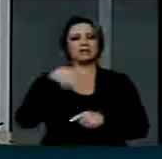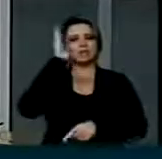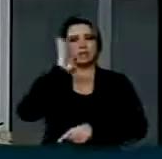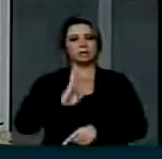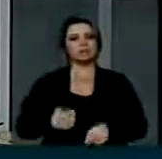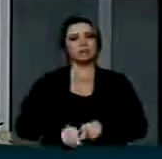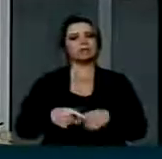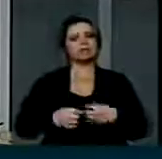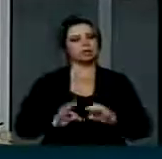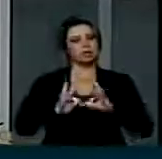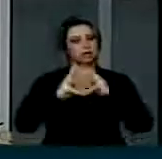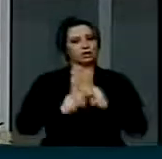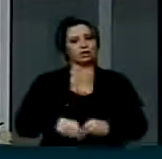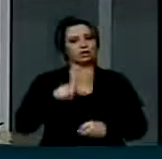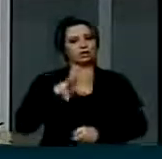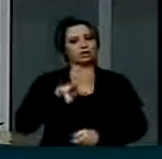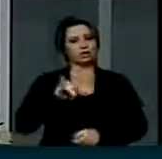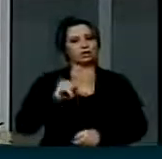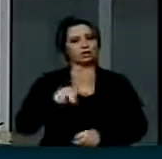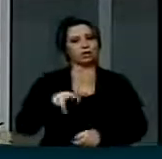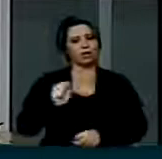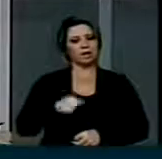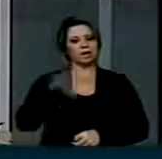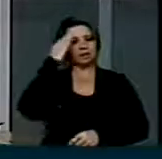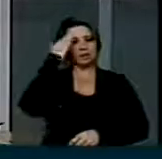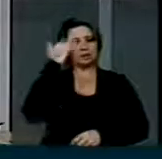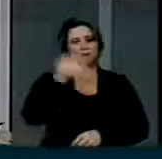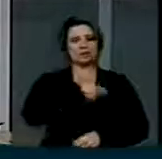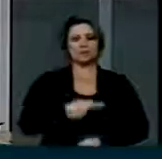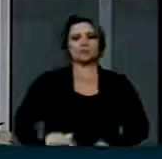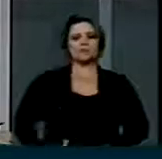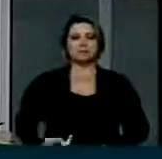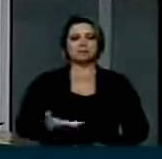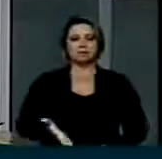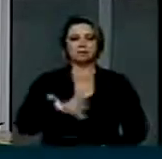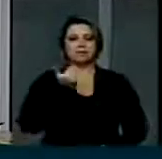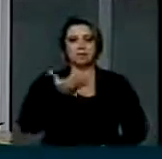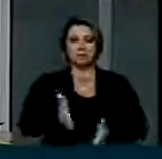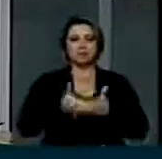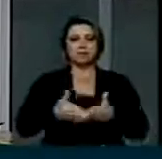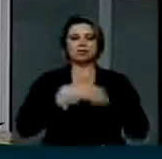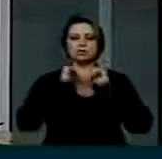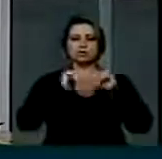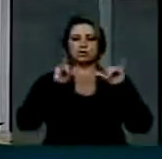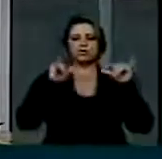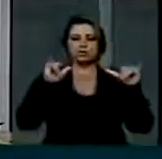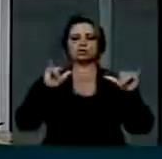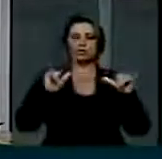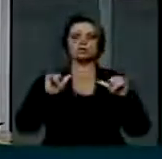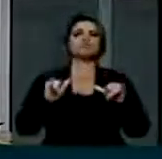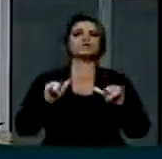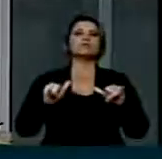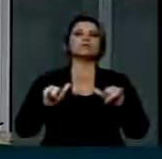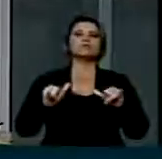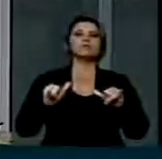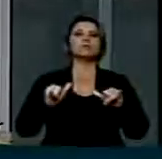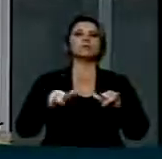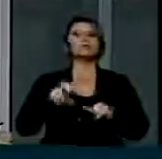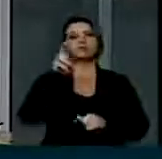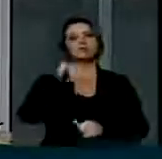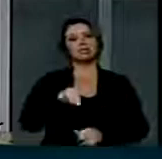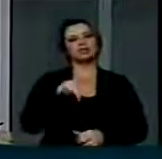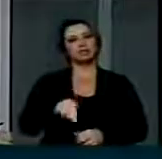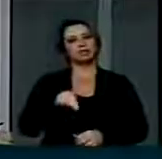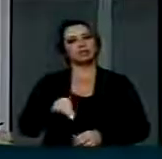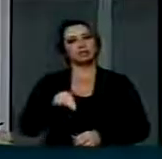Brasil e à Guiana. Obrigada, senhor presidente. Eu peço a divulgação desse meu discurso de cinco